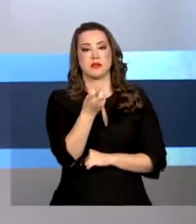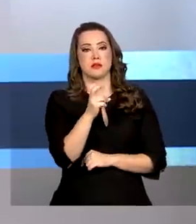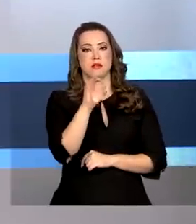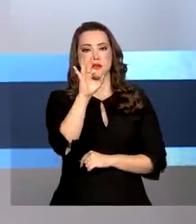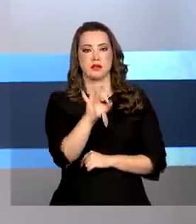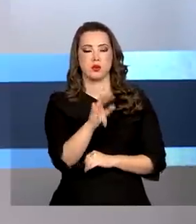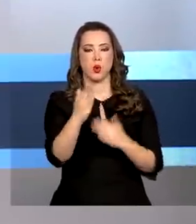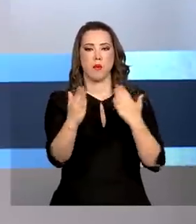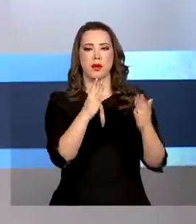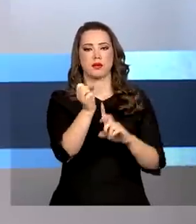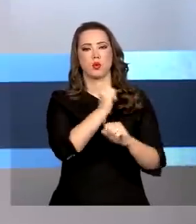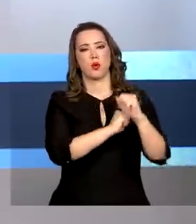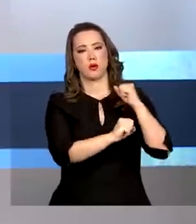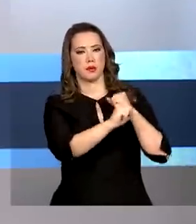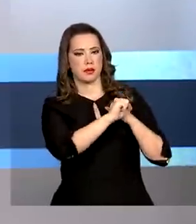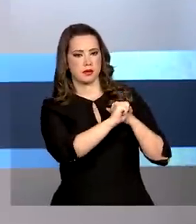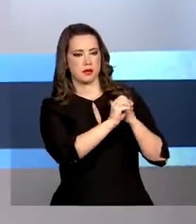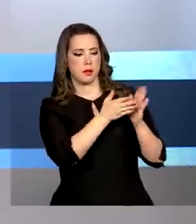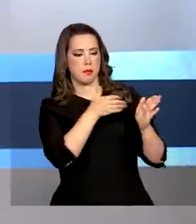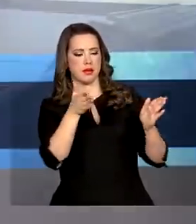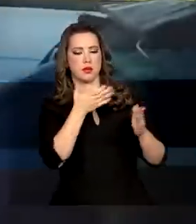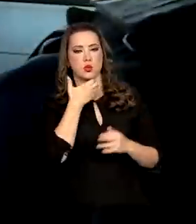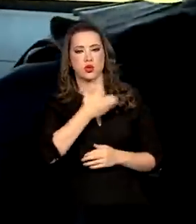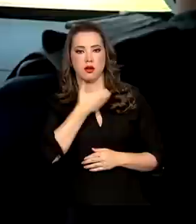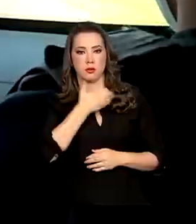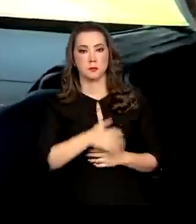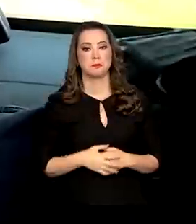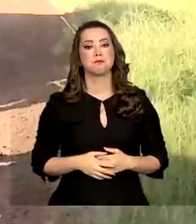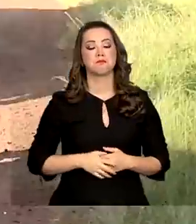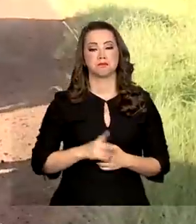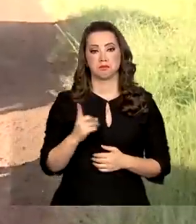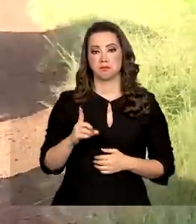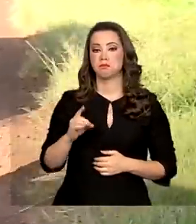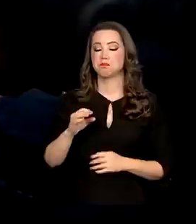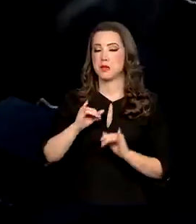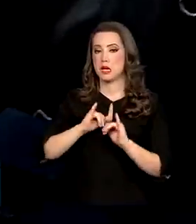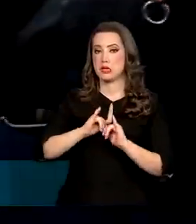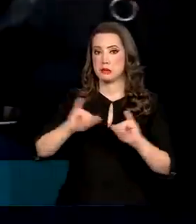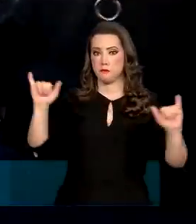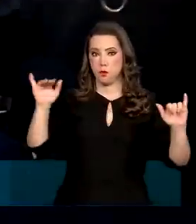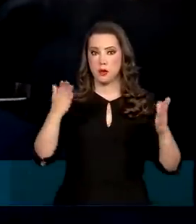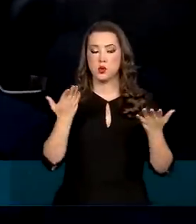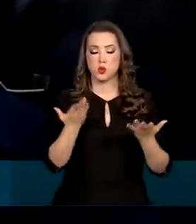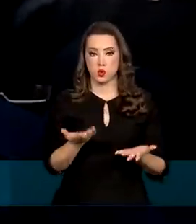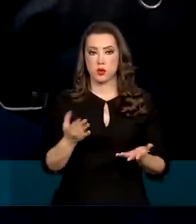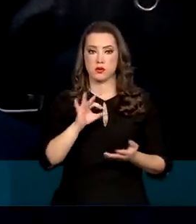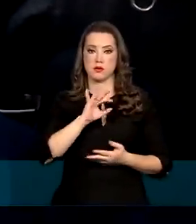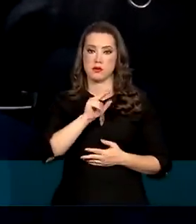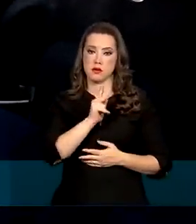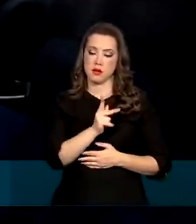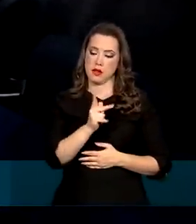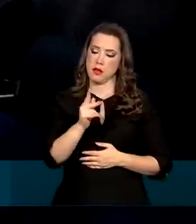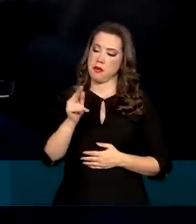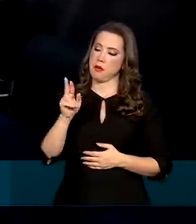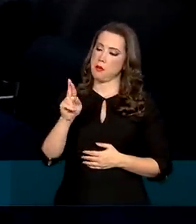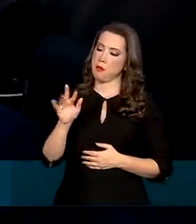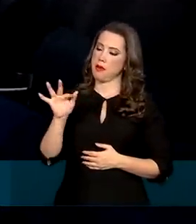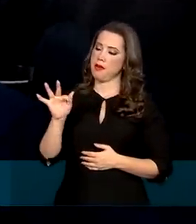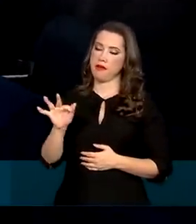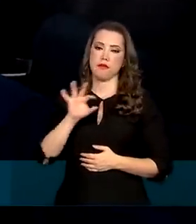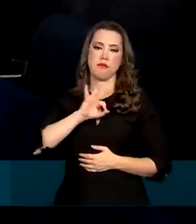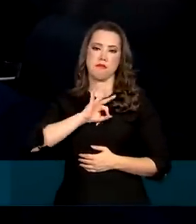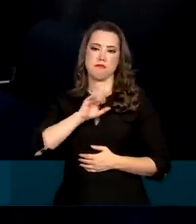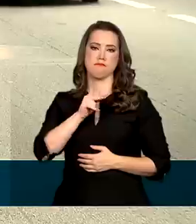relação ao ano passado durante o feriado de Natal. Os dados são da Polícia Rodoviária Federal, que realizou a operação rodovida